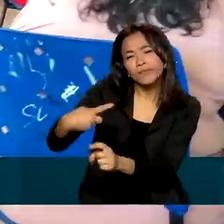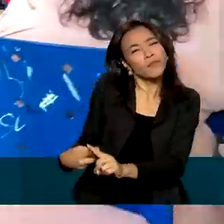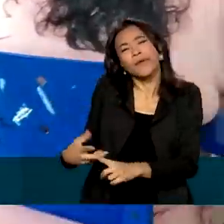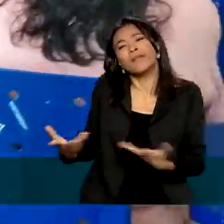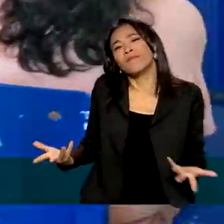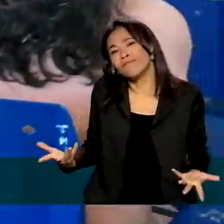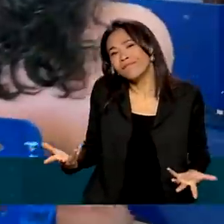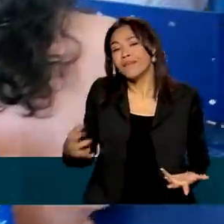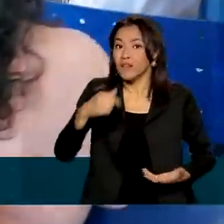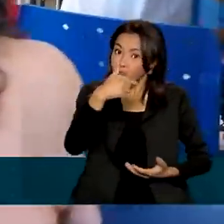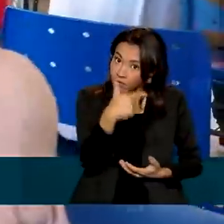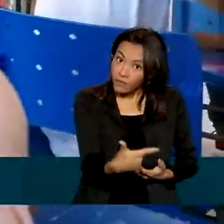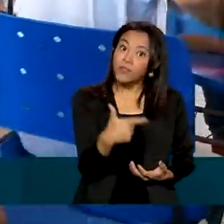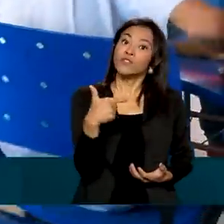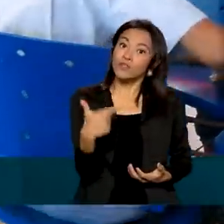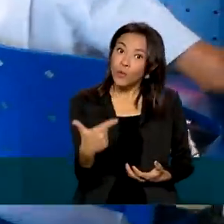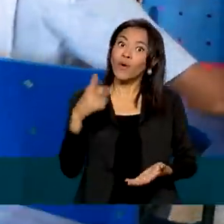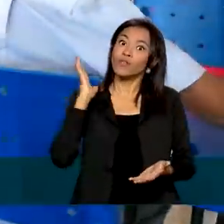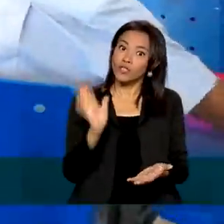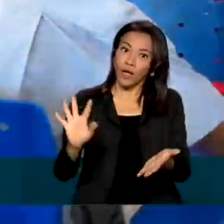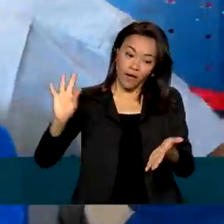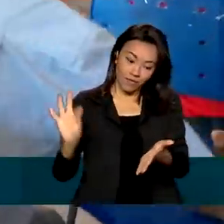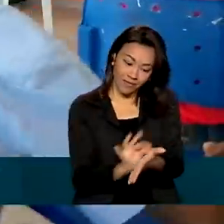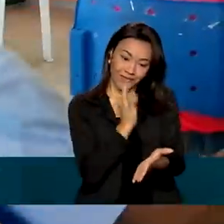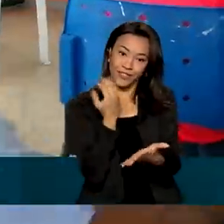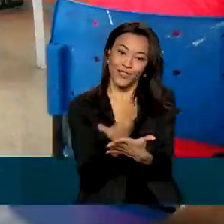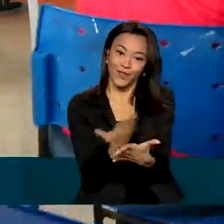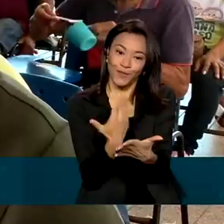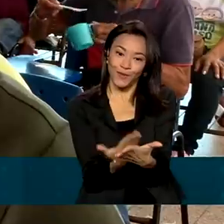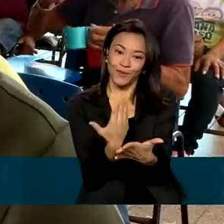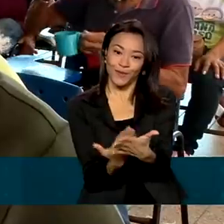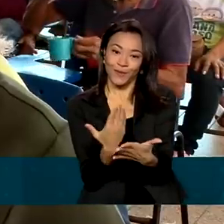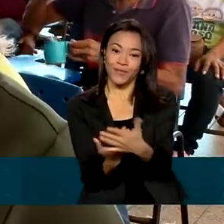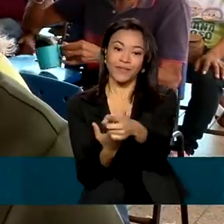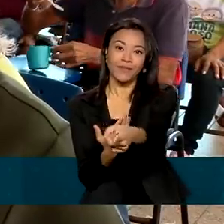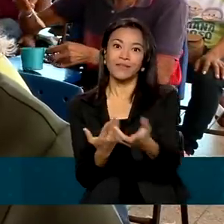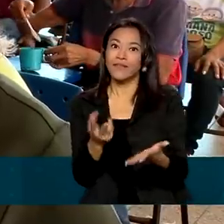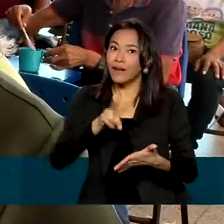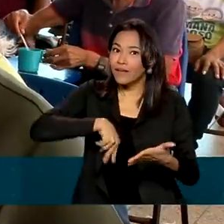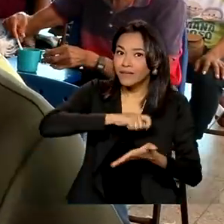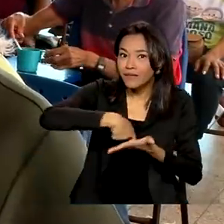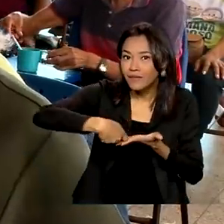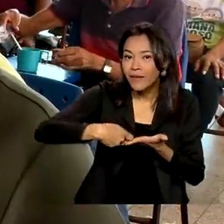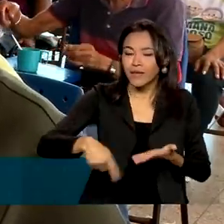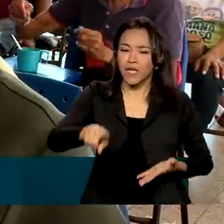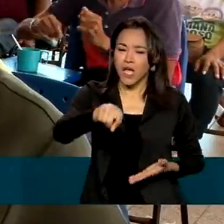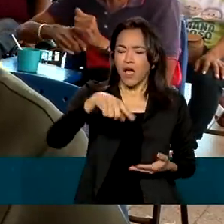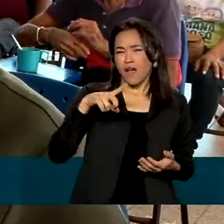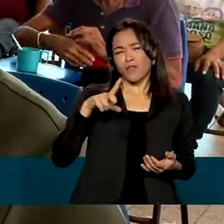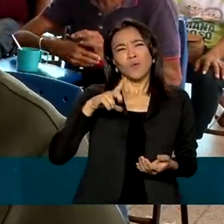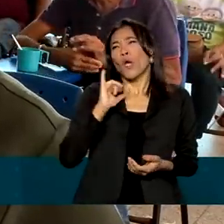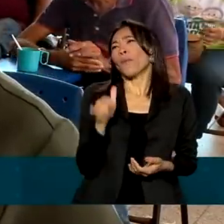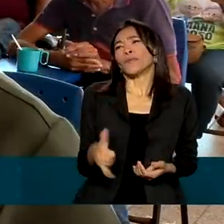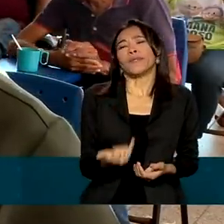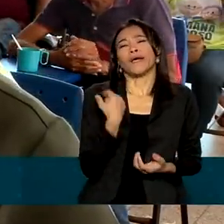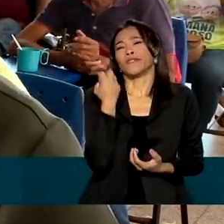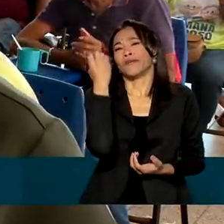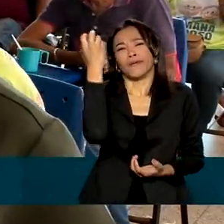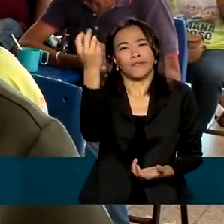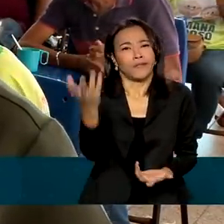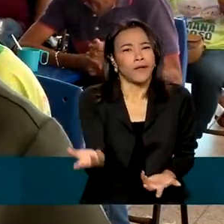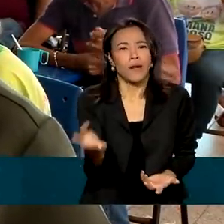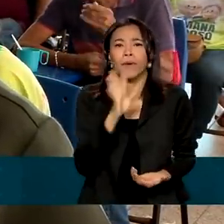22 idosos estão matriculados na classe de alfabetização. Você não tem a oportunidade de viajar para conhecer outros